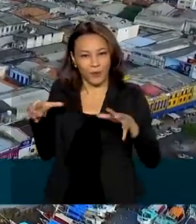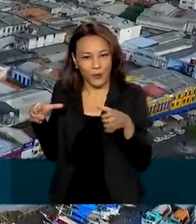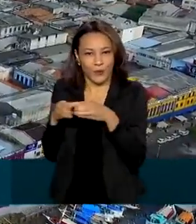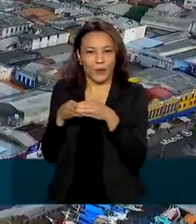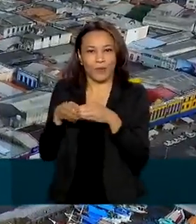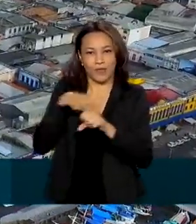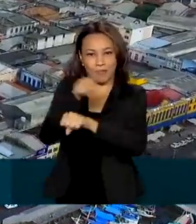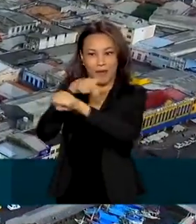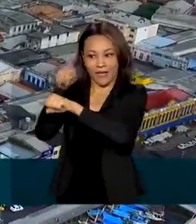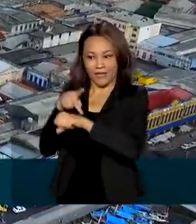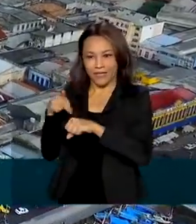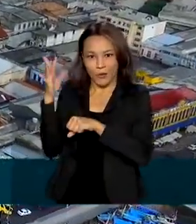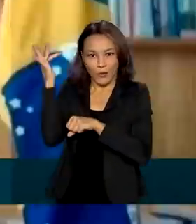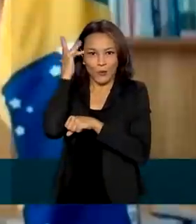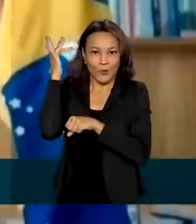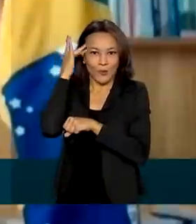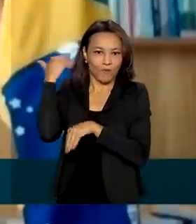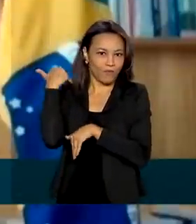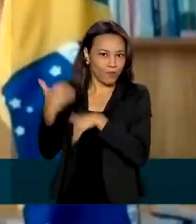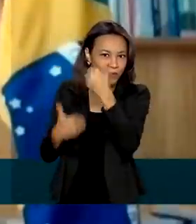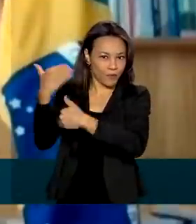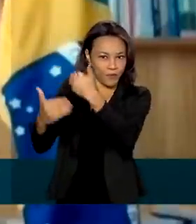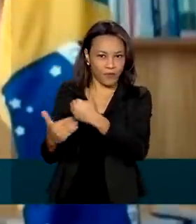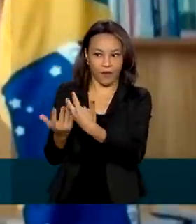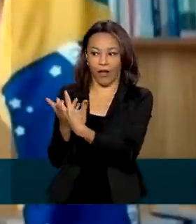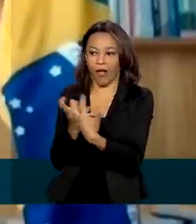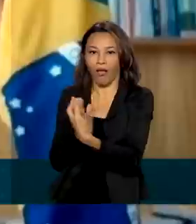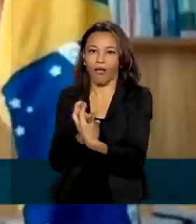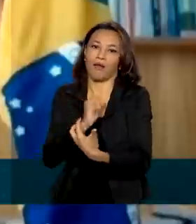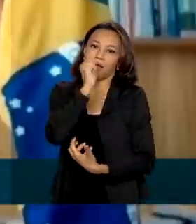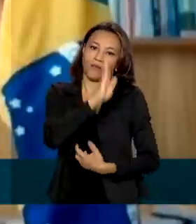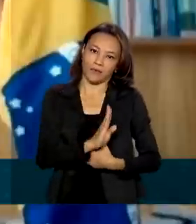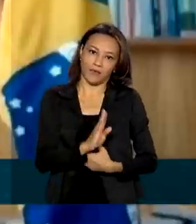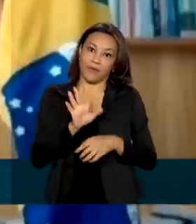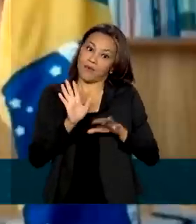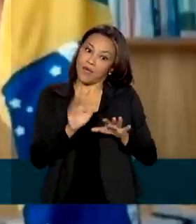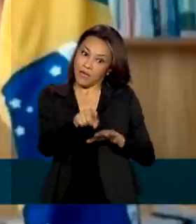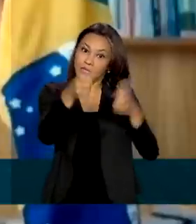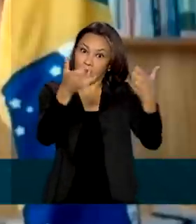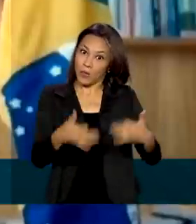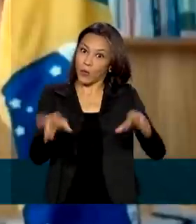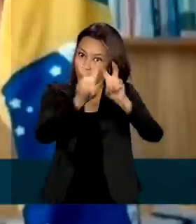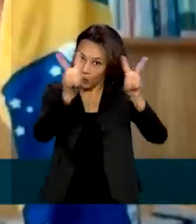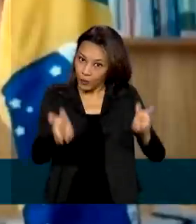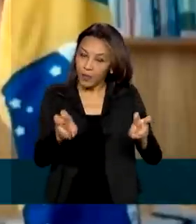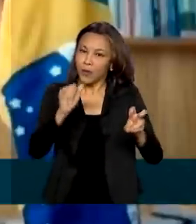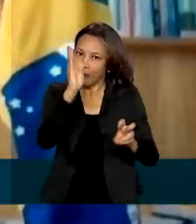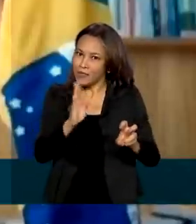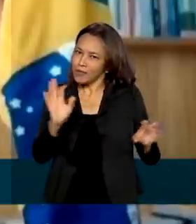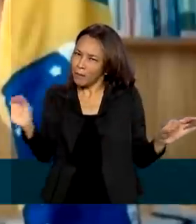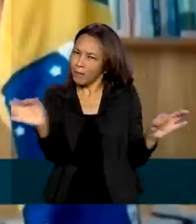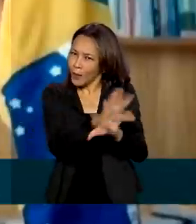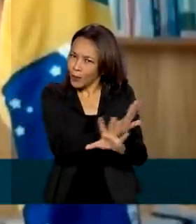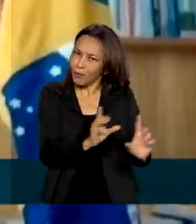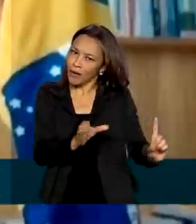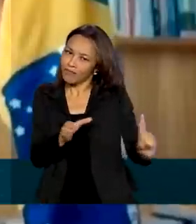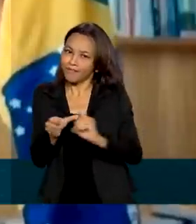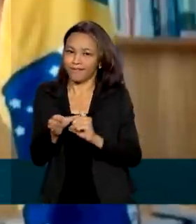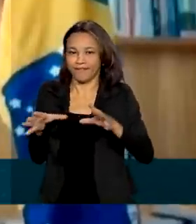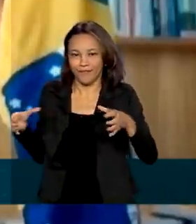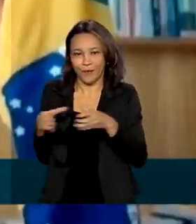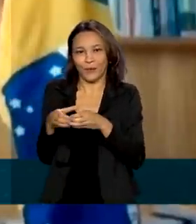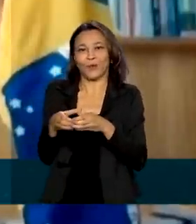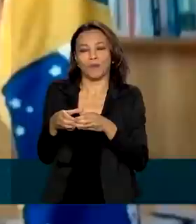grupo das nações mais desenvolvidas. Sobre o assunto, o ministro Paulo Guedes afirmou que o país está pronto e comentou os